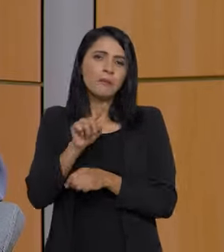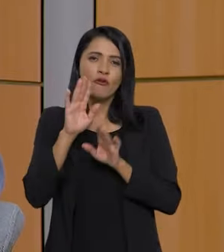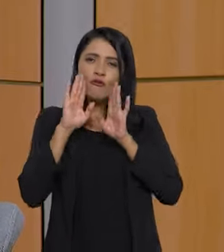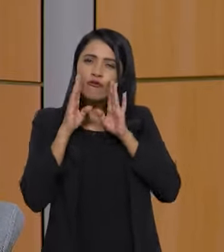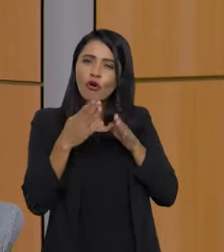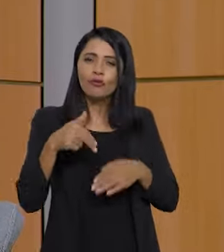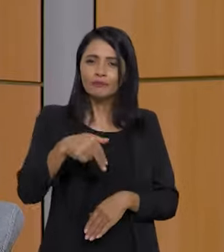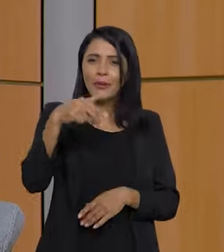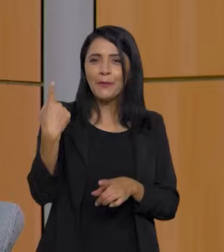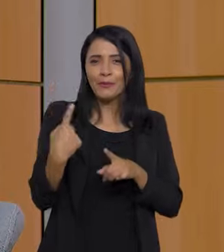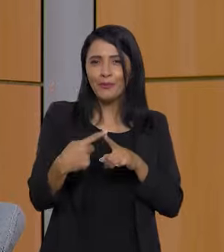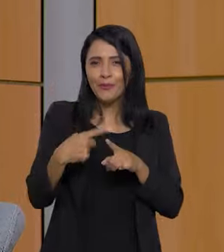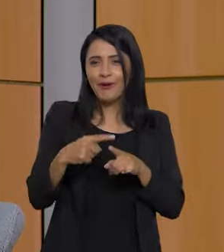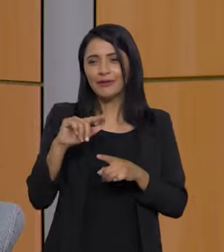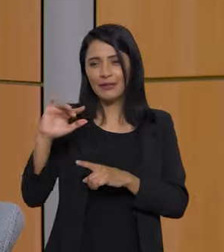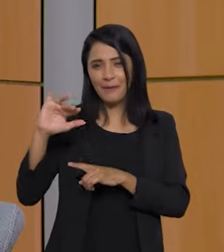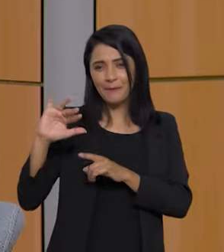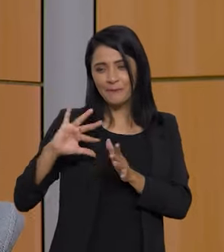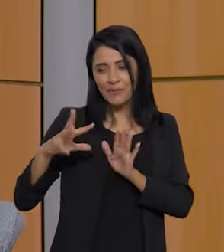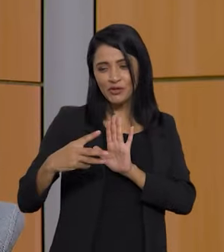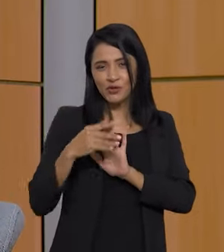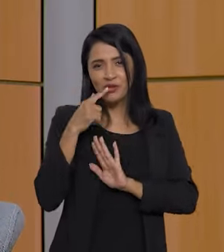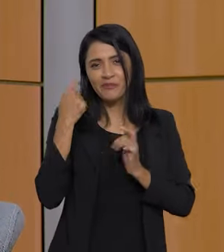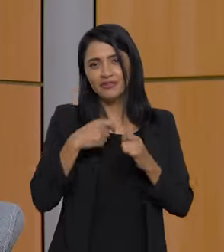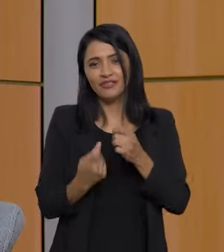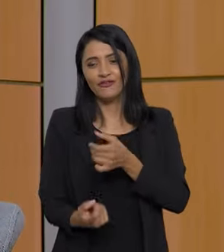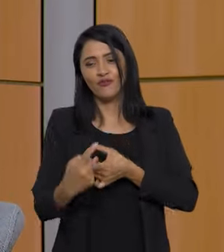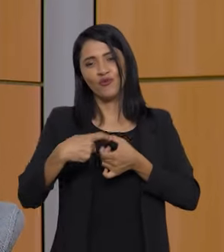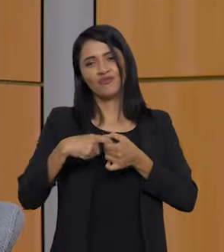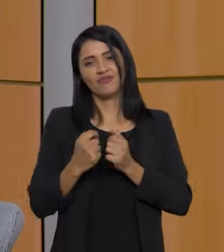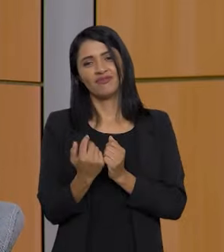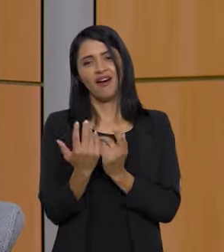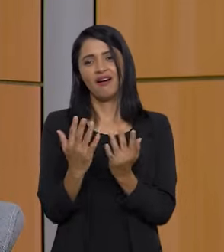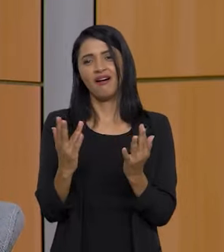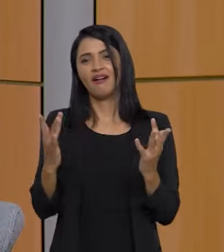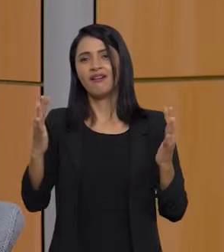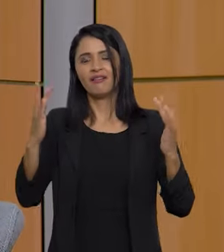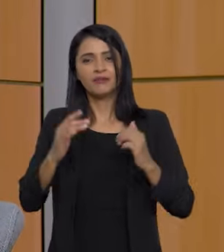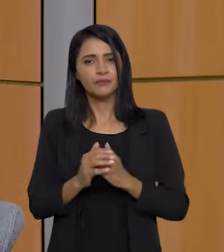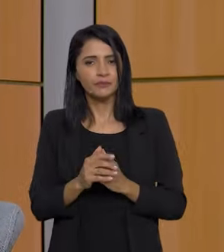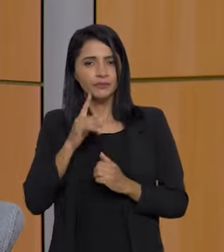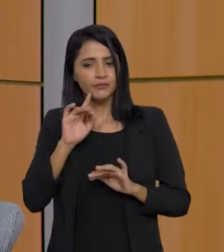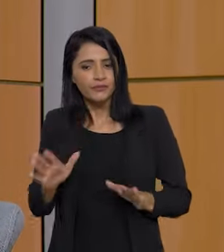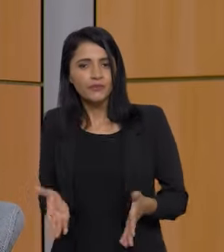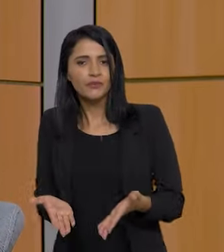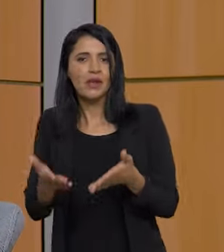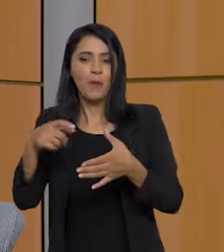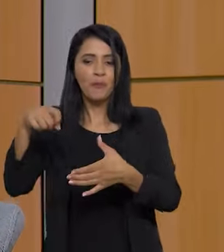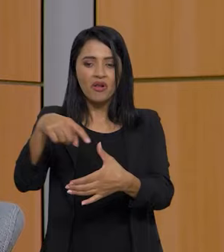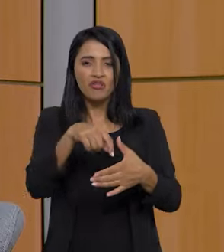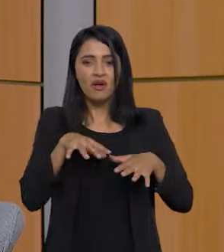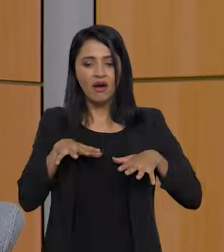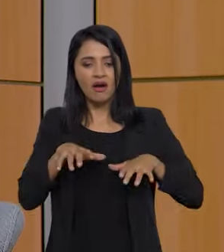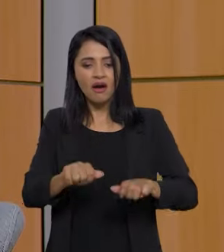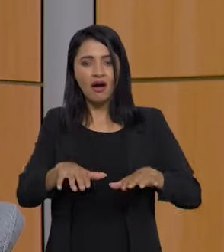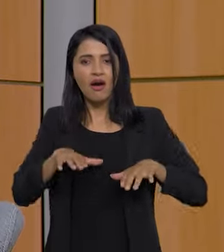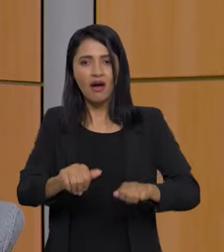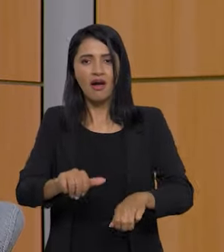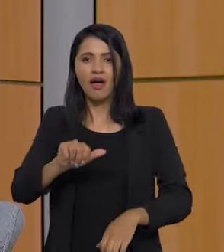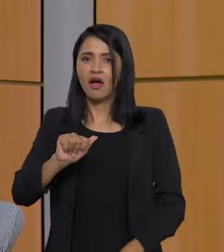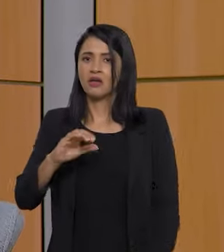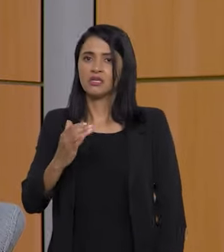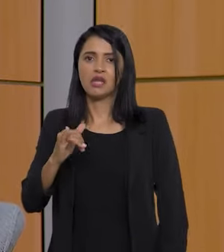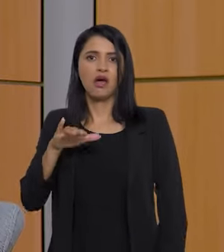por conta da recuperação da Amazônia. O que nós estamos estimulando? O plantio de açaí. O